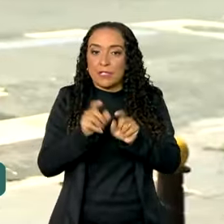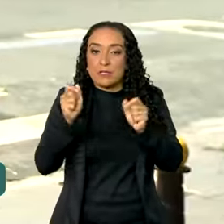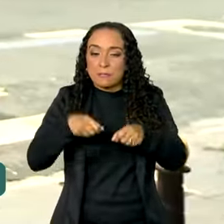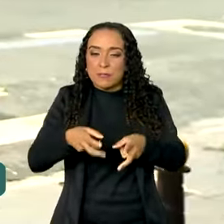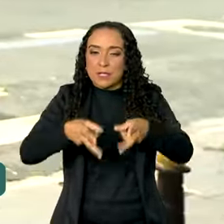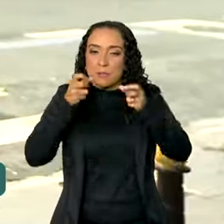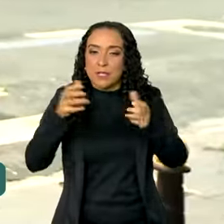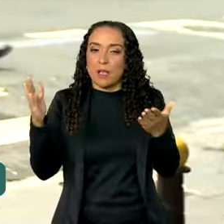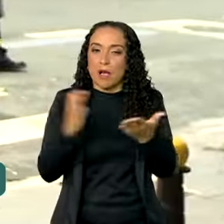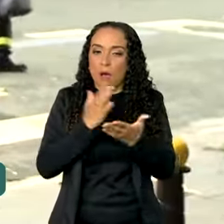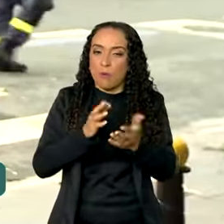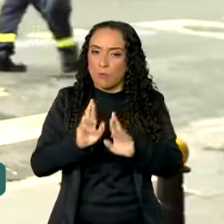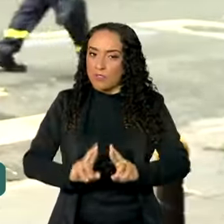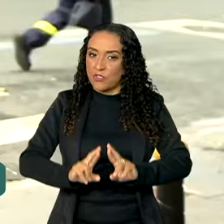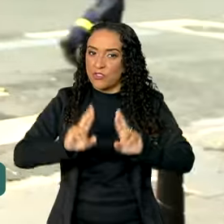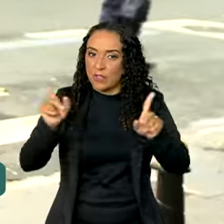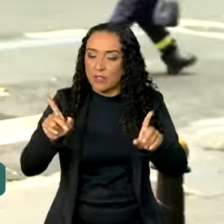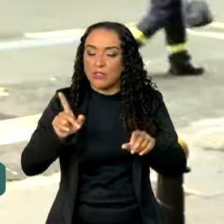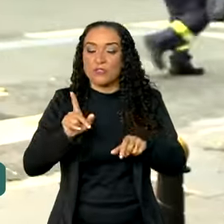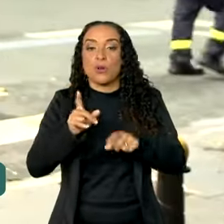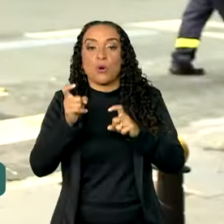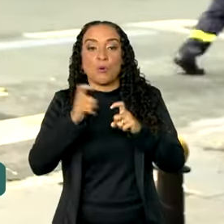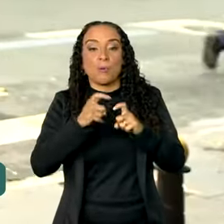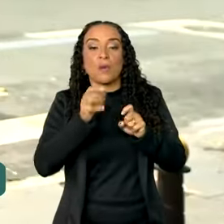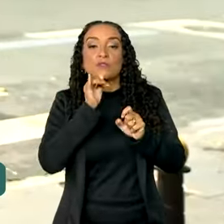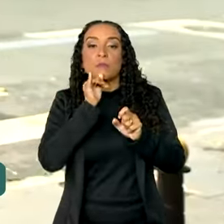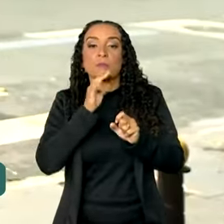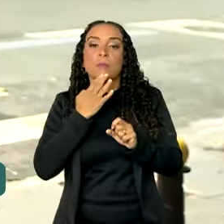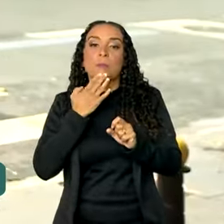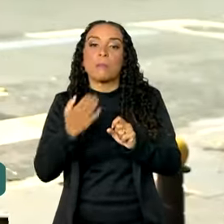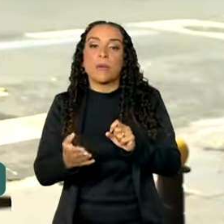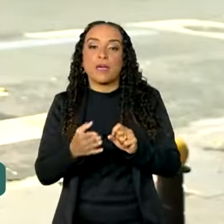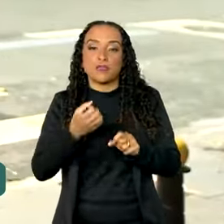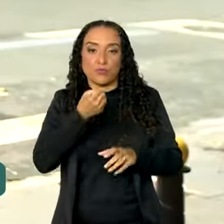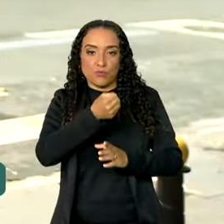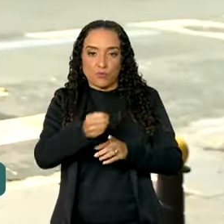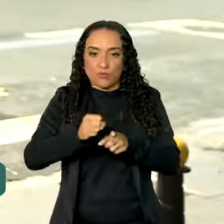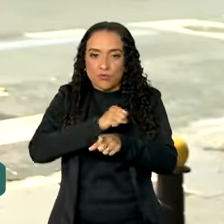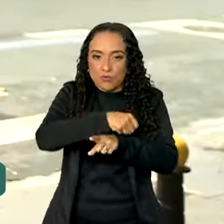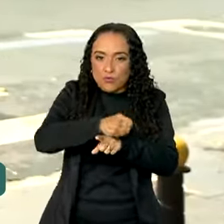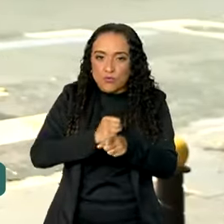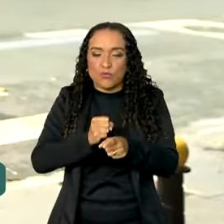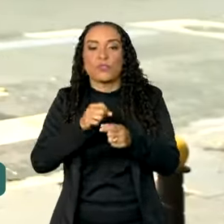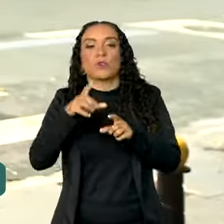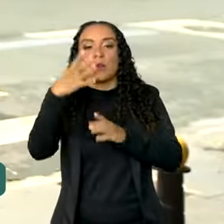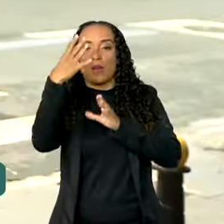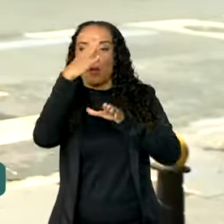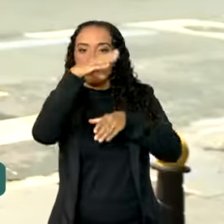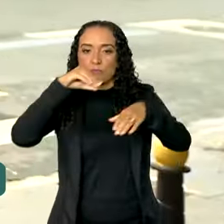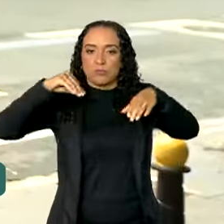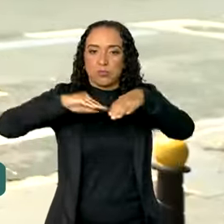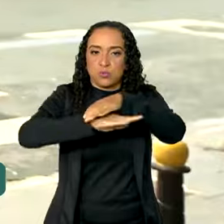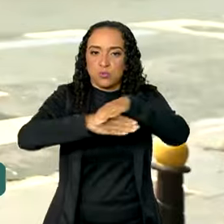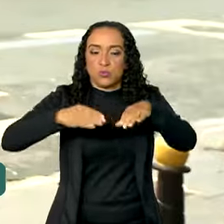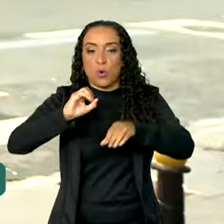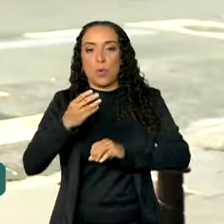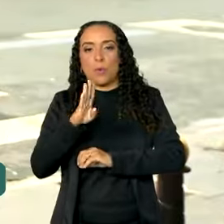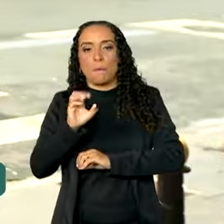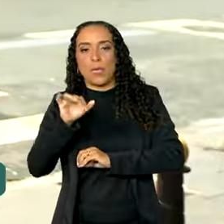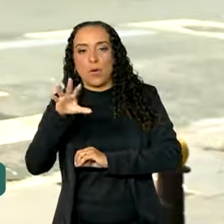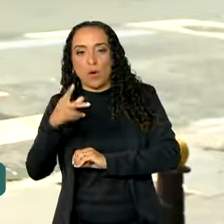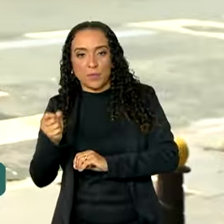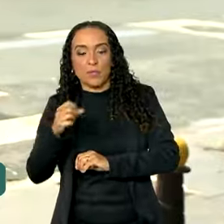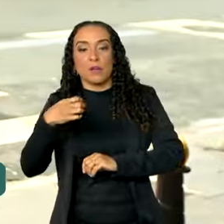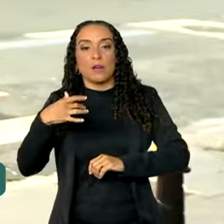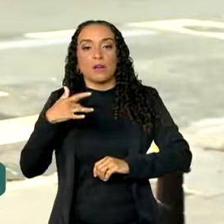percebida alguma anomalia, o médico pede uma ultrassonografia, uma ressonância magnética ou uma biópsia. O